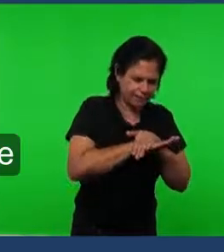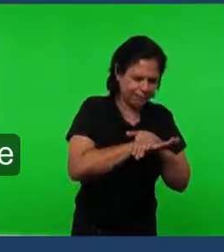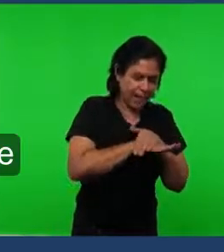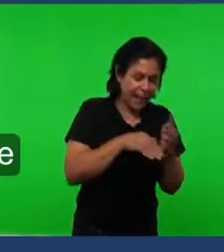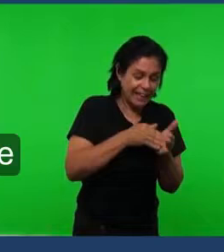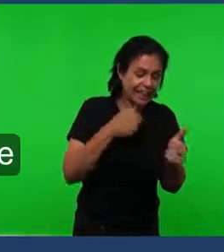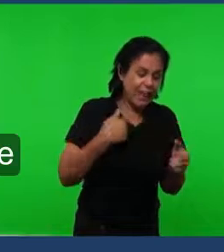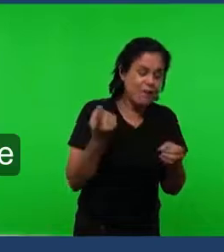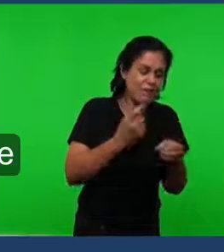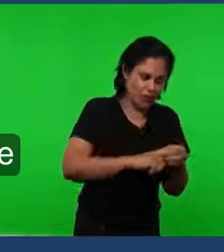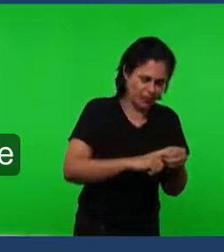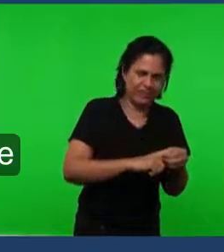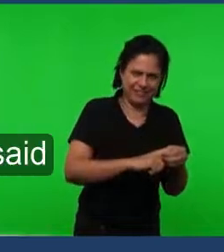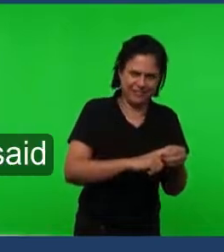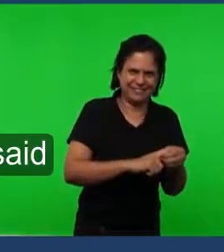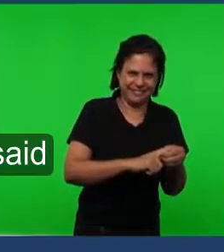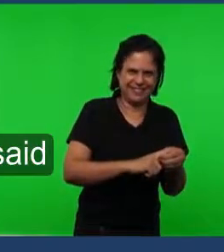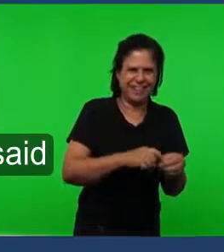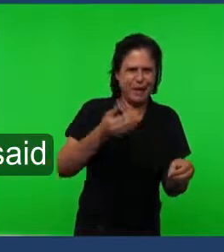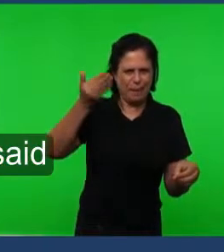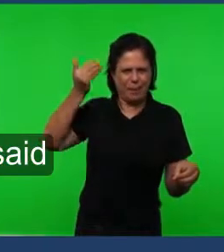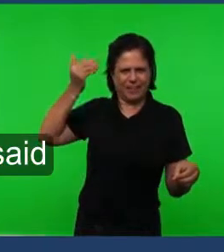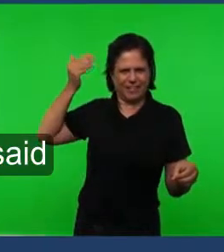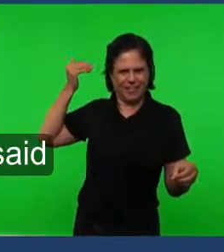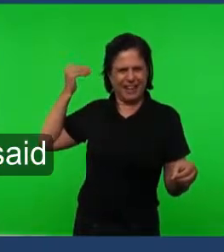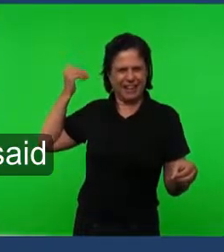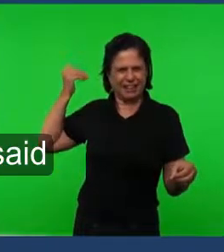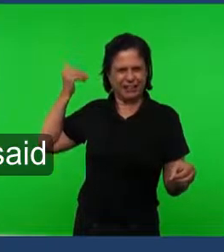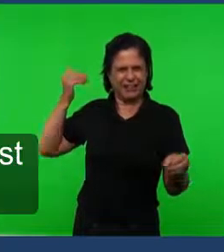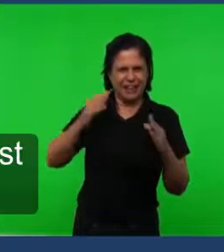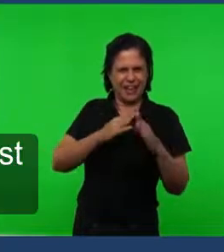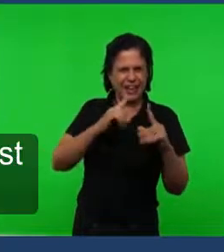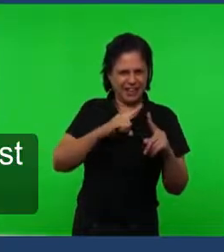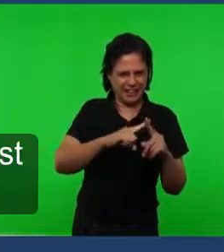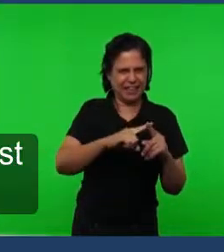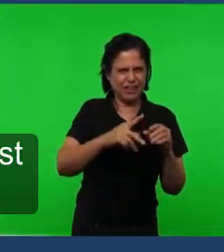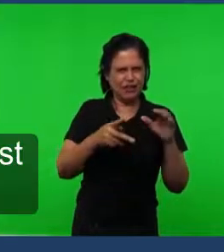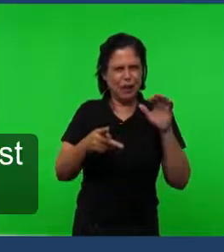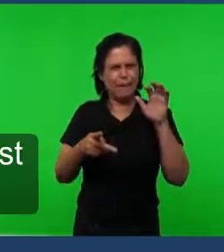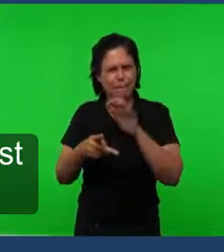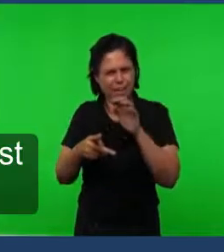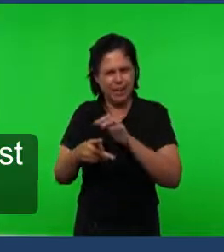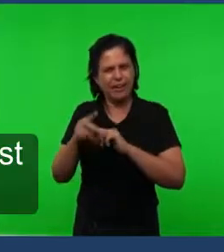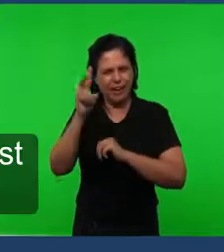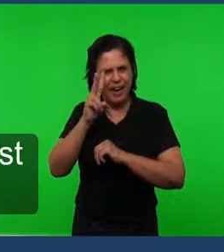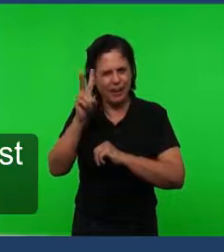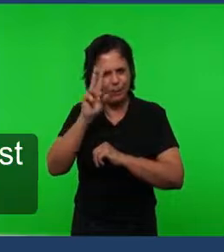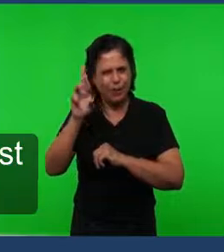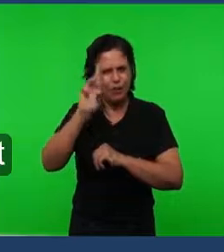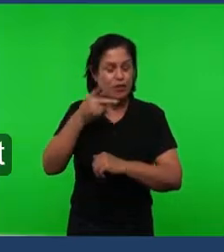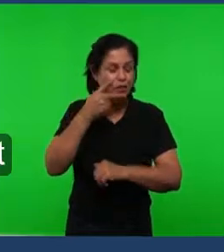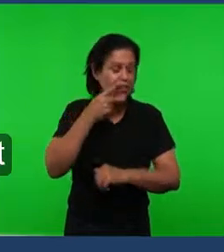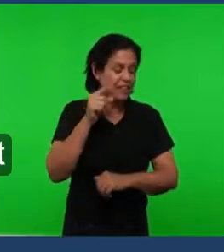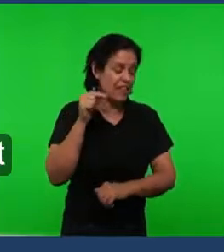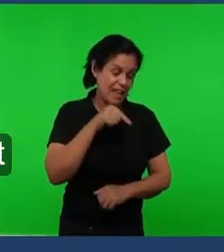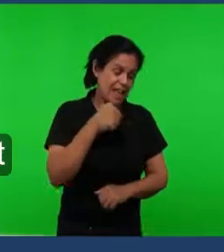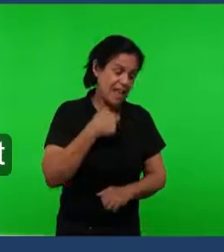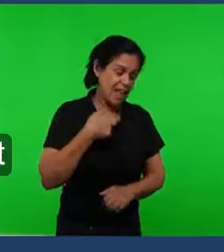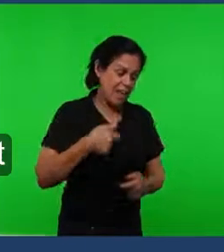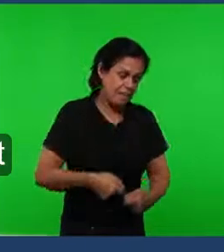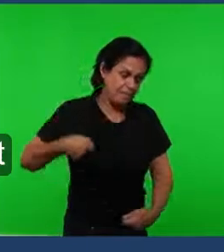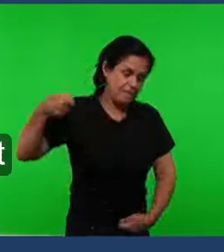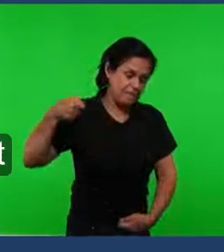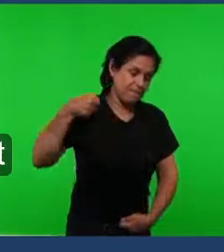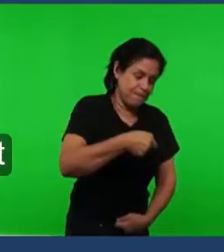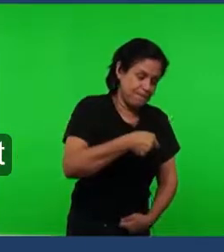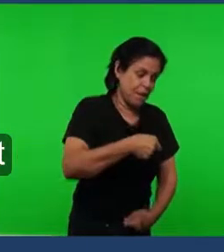prometido Que ele viria Já desde a igreja Anterior Em Pérgamo Que o senhor disse Eu virei contra eles E batalharei contra eles Com a espada Da